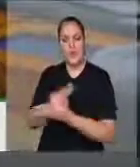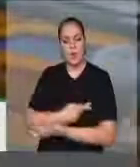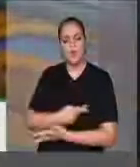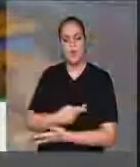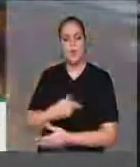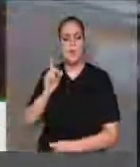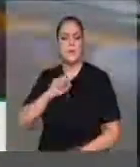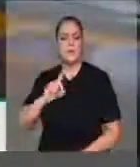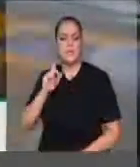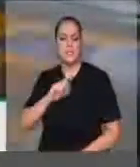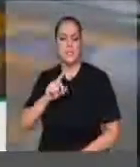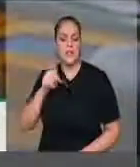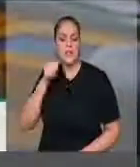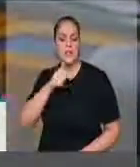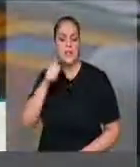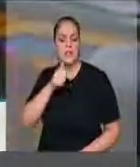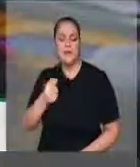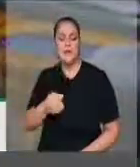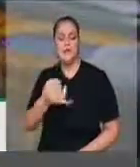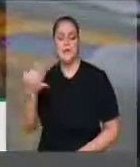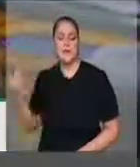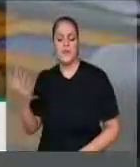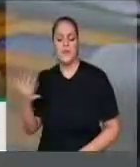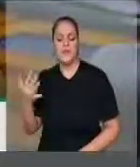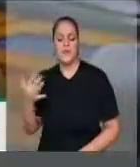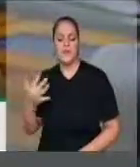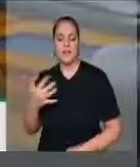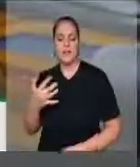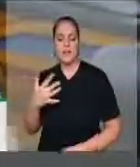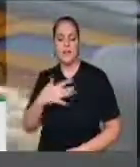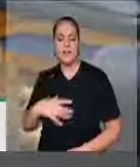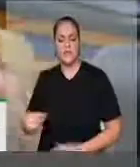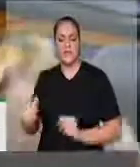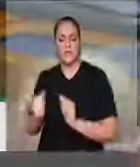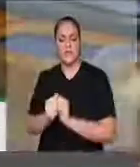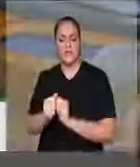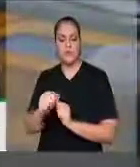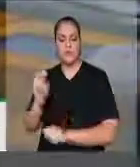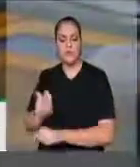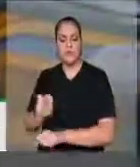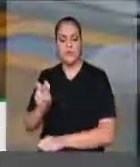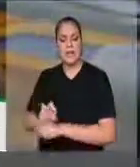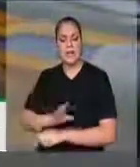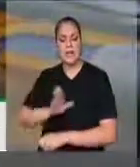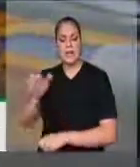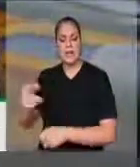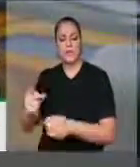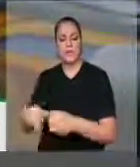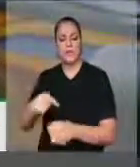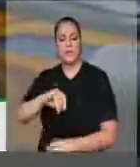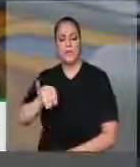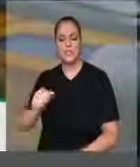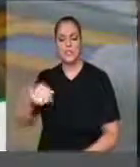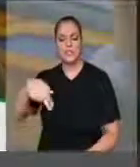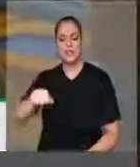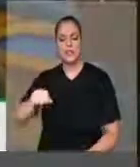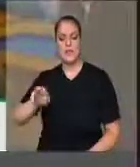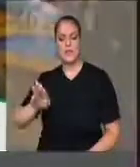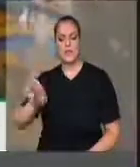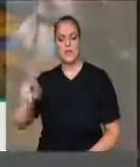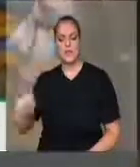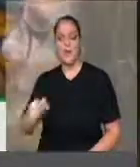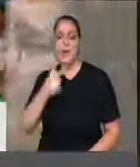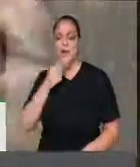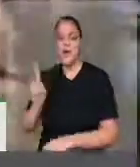Gerais, várias mães levaram as crianças para uma creche na cidade de Janaúba nesta manhã. E um maluco, um vigia, ateou